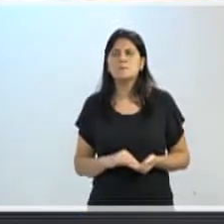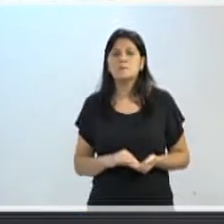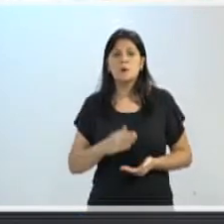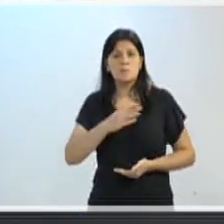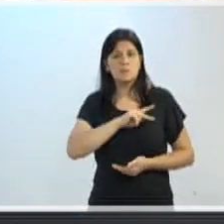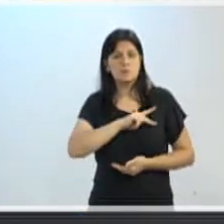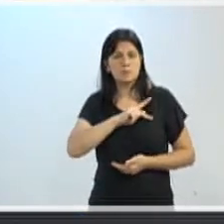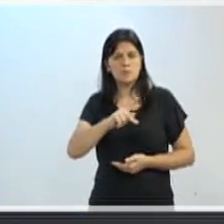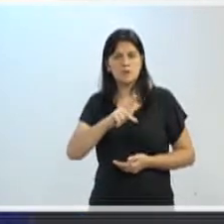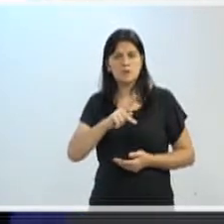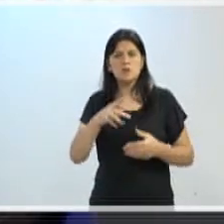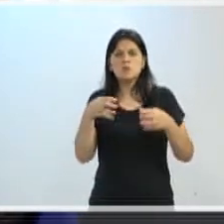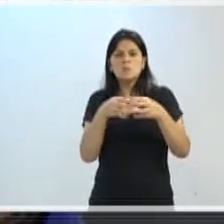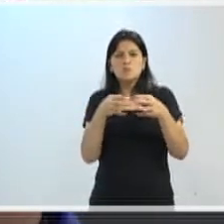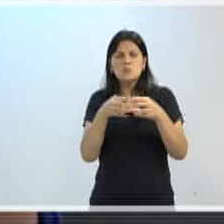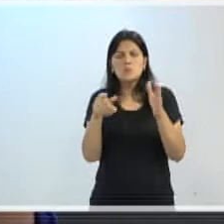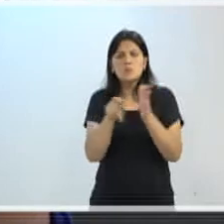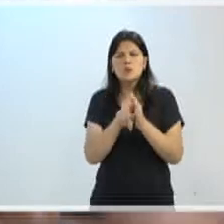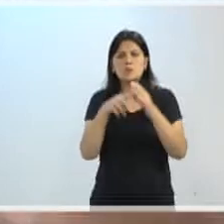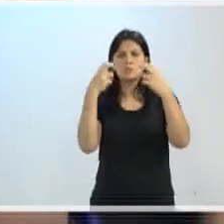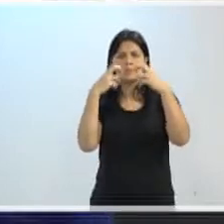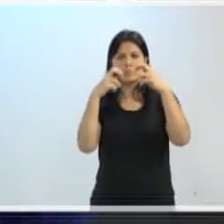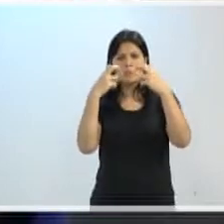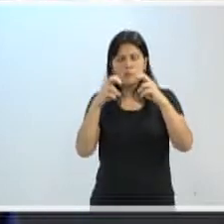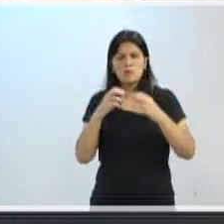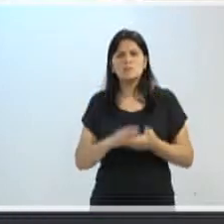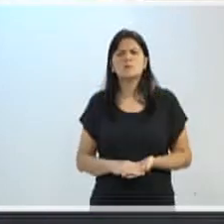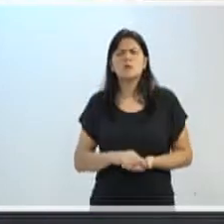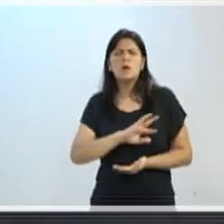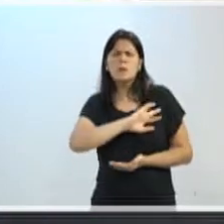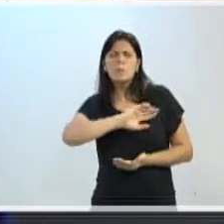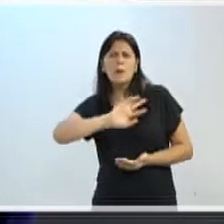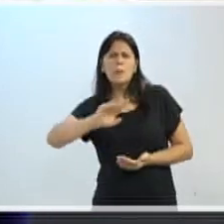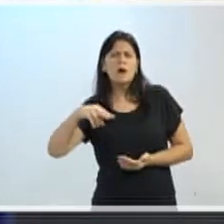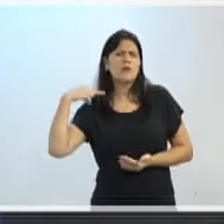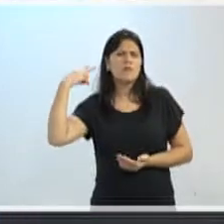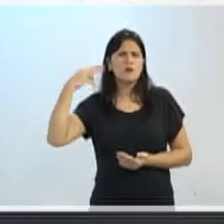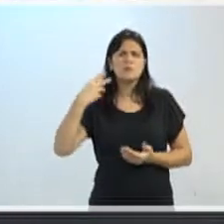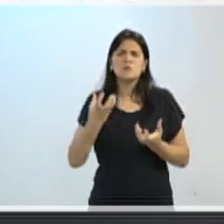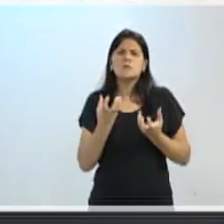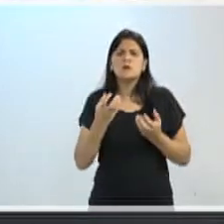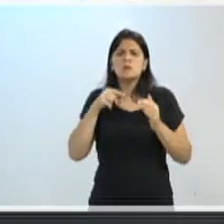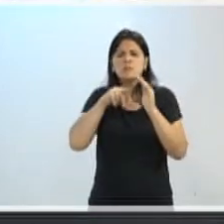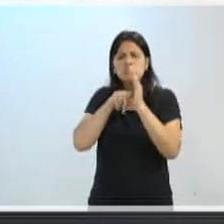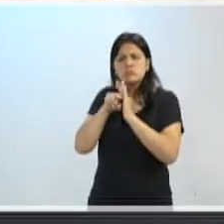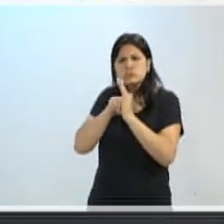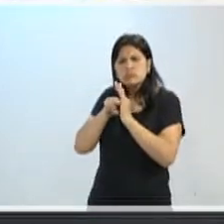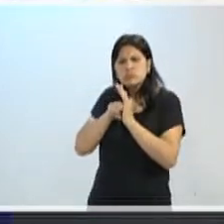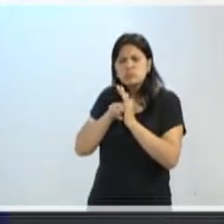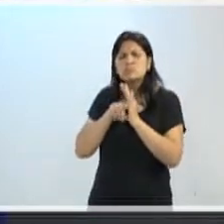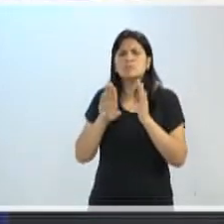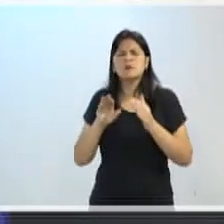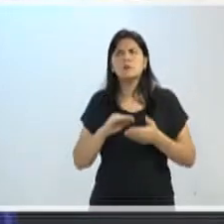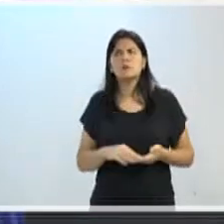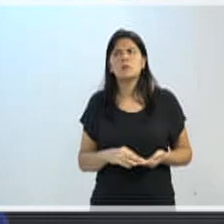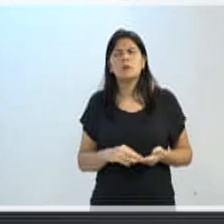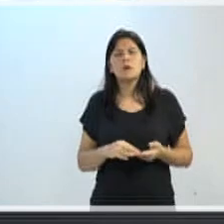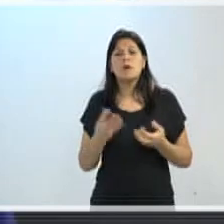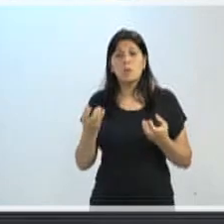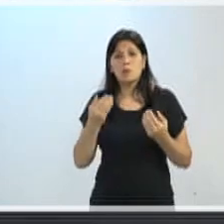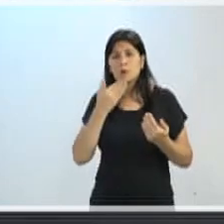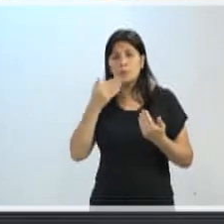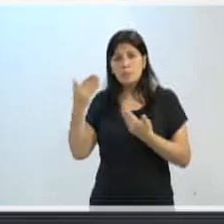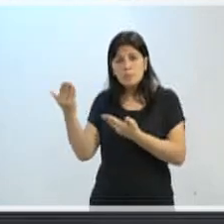da comissão de transportes e vários vereadores aqui gostariam de fazer alguns questionamentos e não tem esse momento regimental aqui, eu gostaria de convocar,